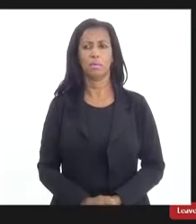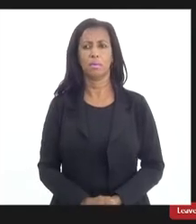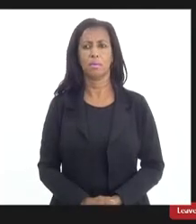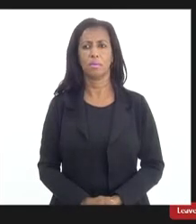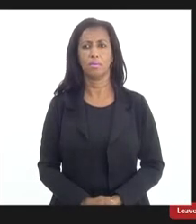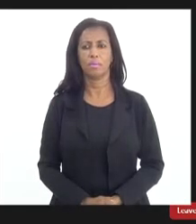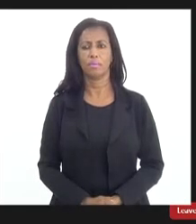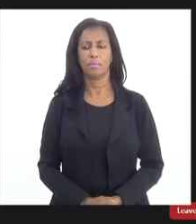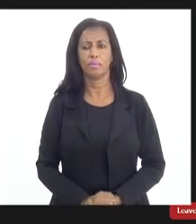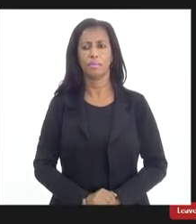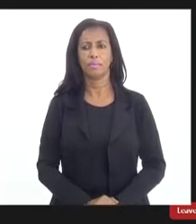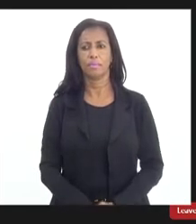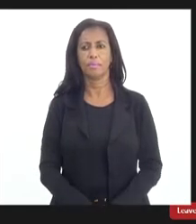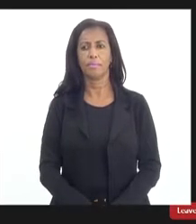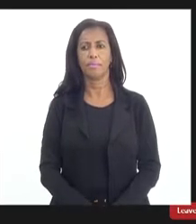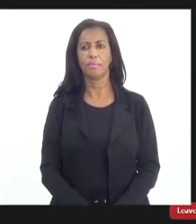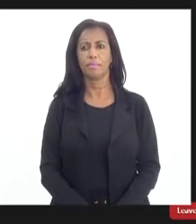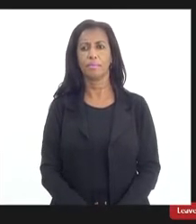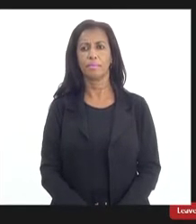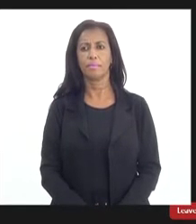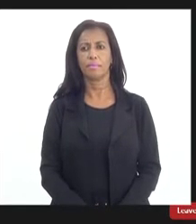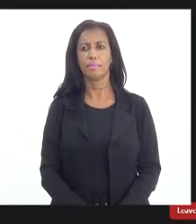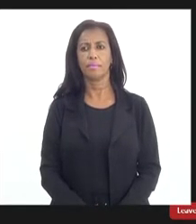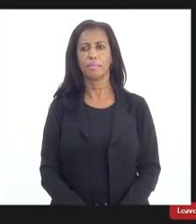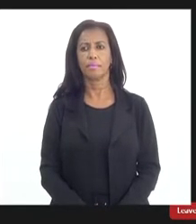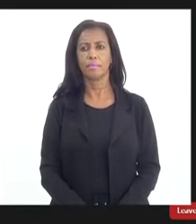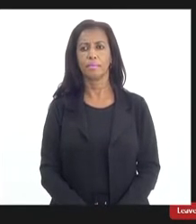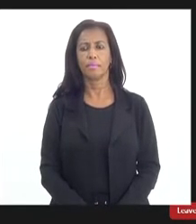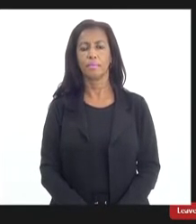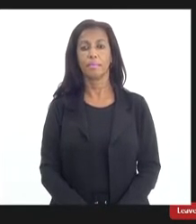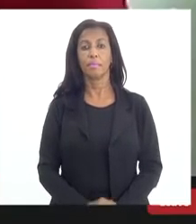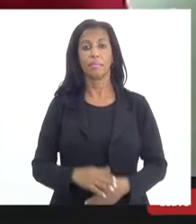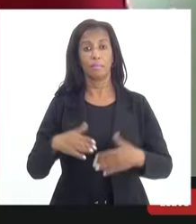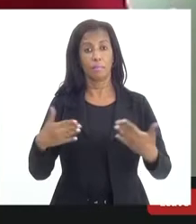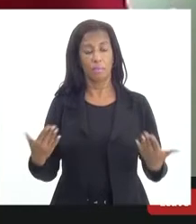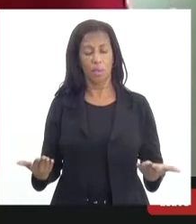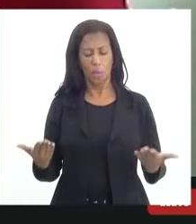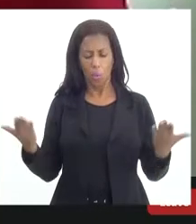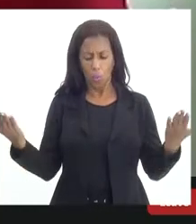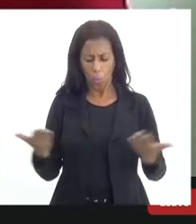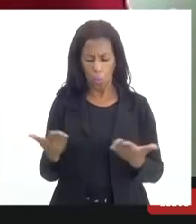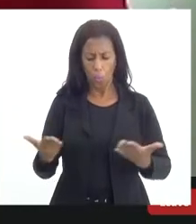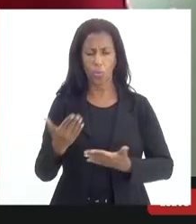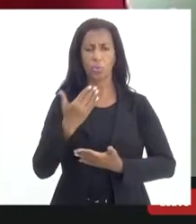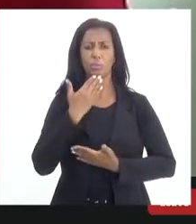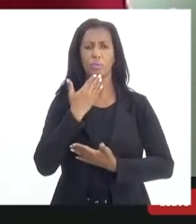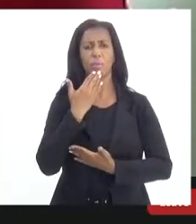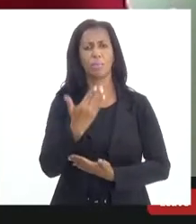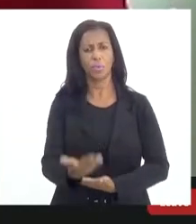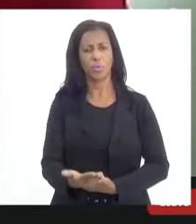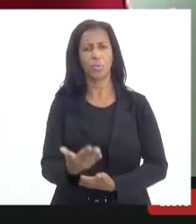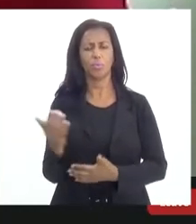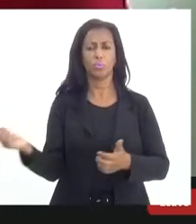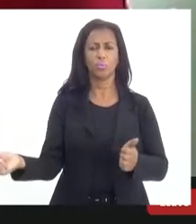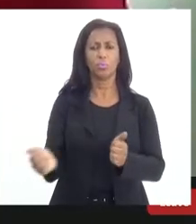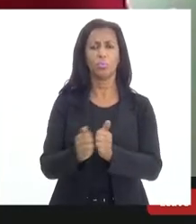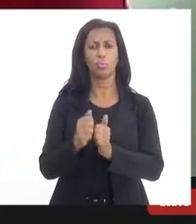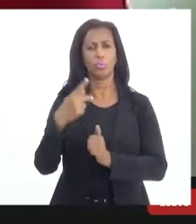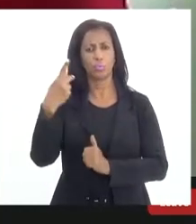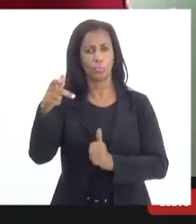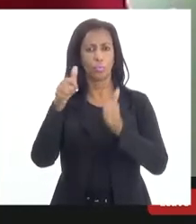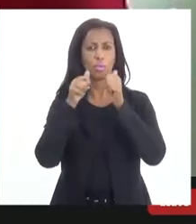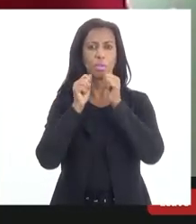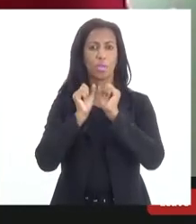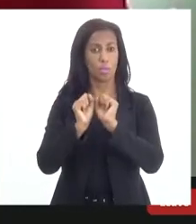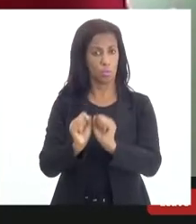Secretário, vamos estar pedindo, tá? Ainda hoje, vou estar fazendo contato com a sua assessoria para que a gente possa, então,